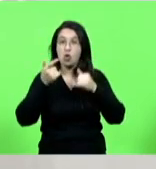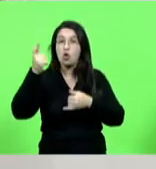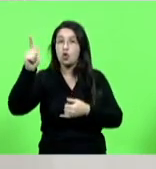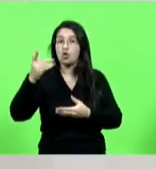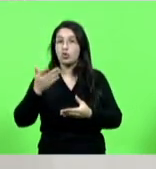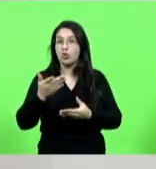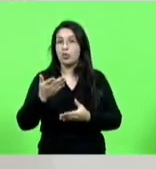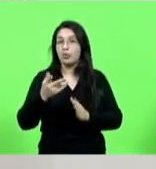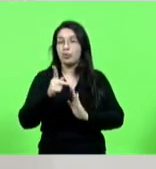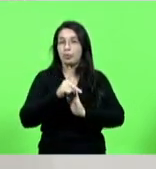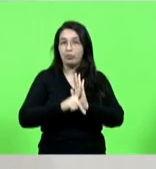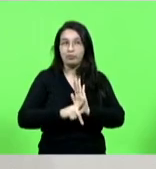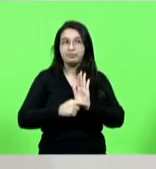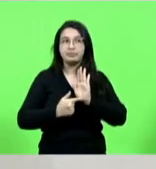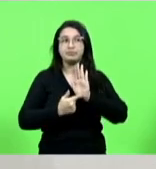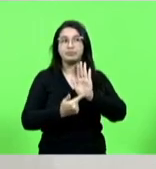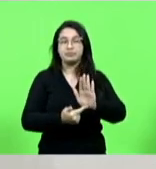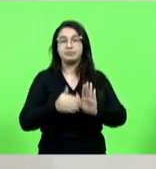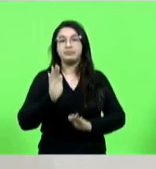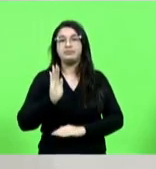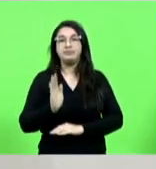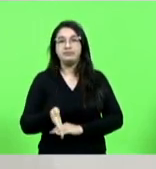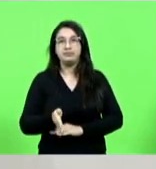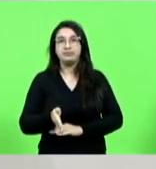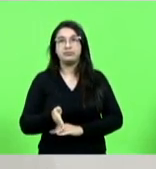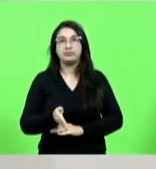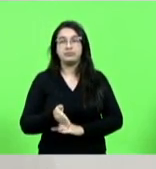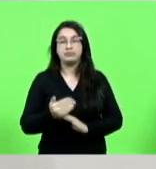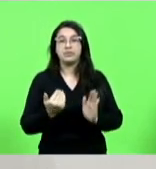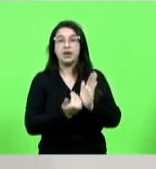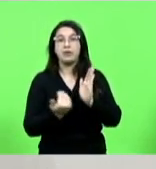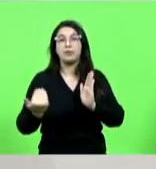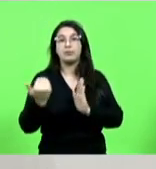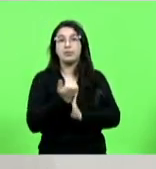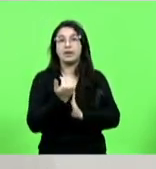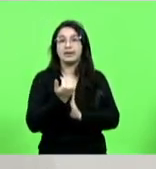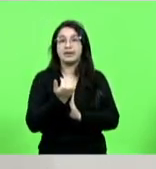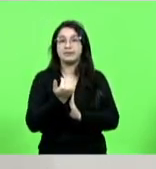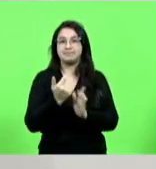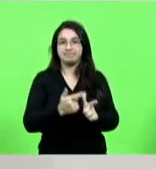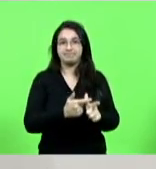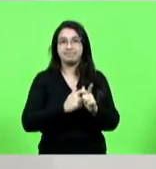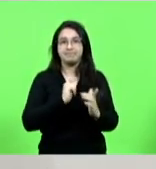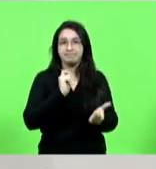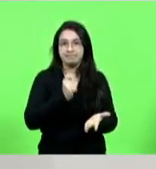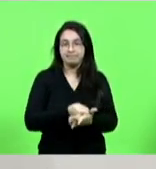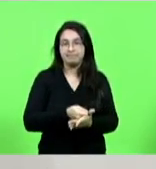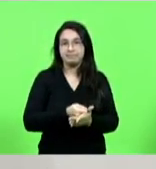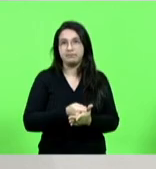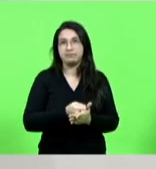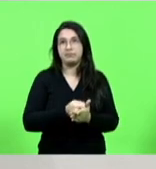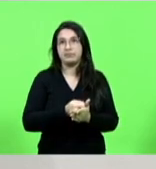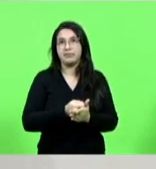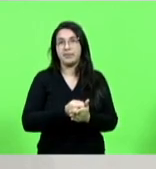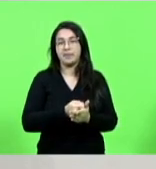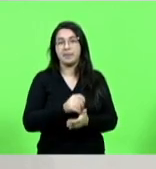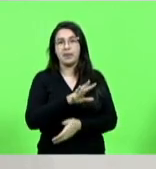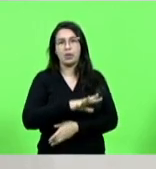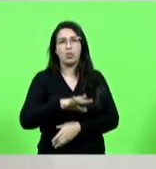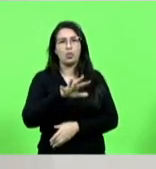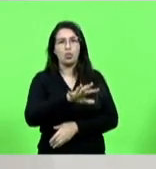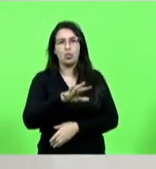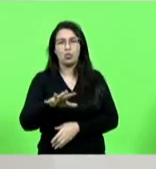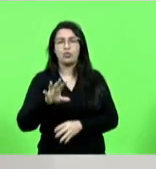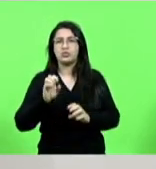eu apresentei um outro para majorar a multa para aumentar a multa e cercar todos os agentes se era um terreno